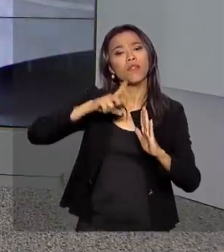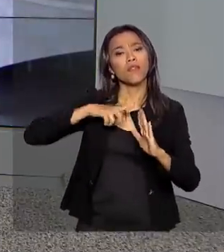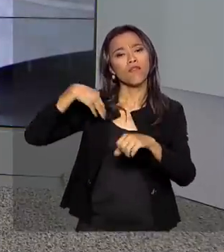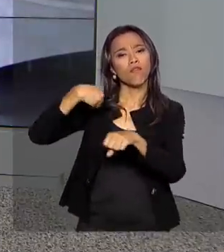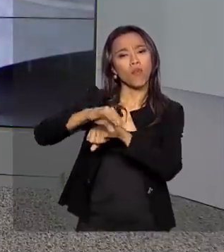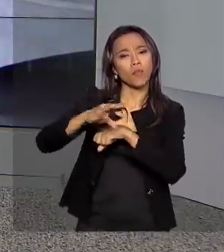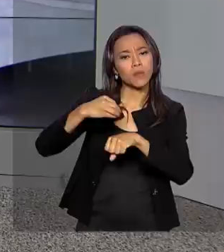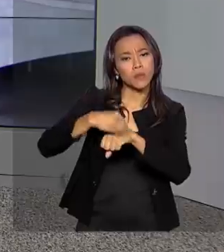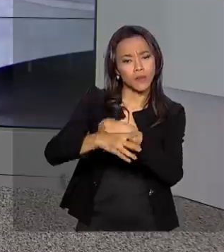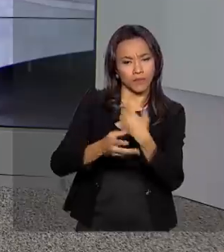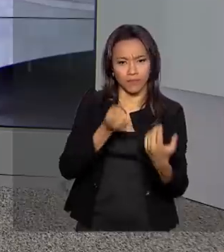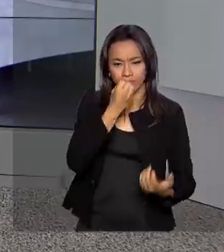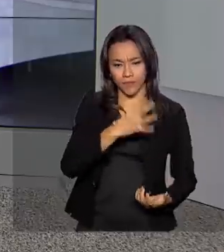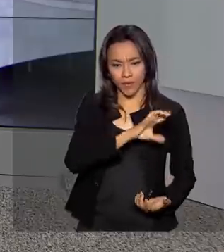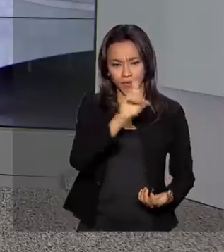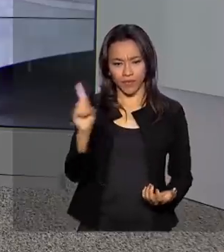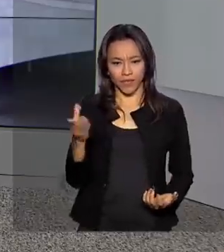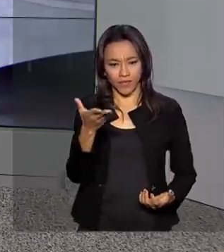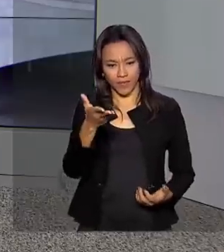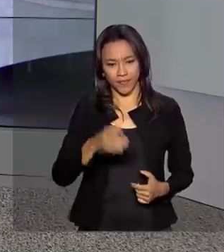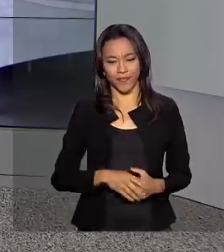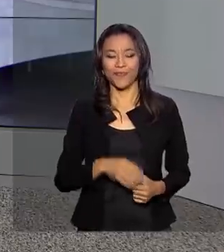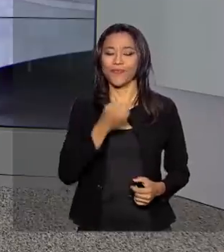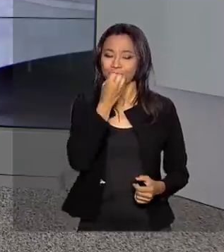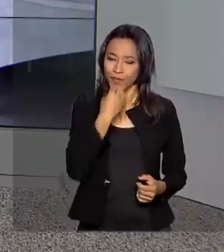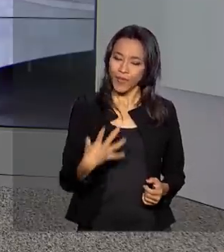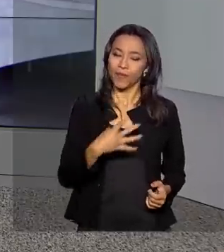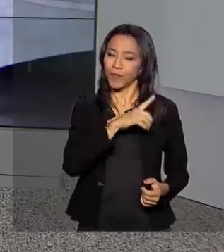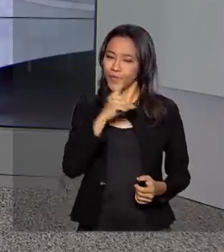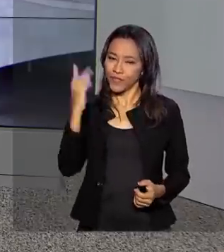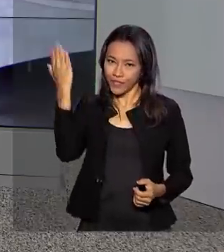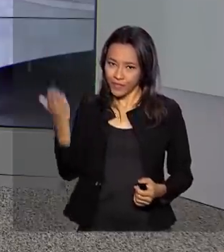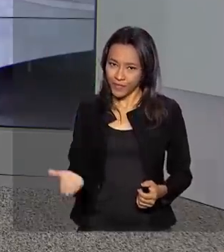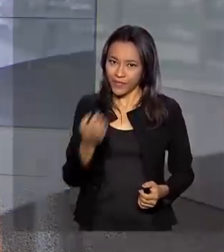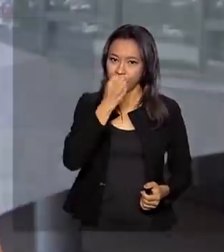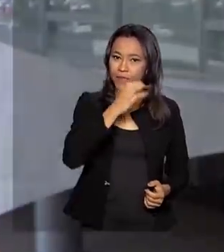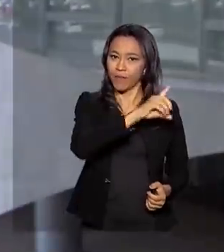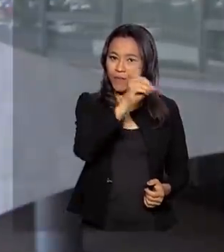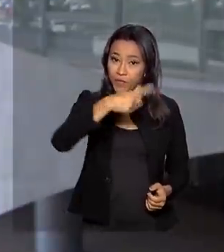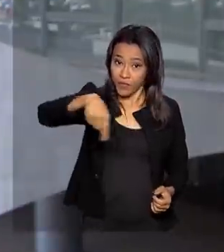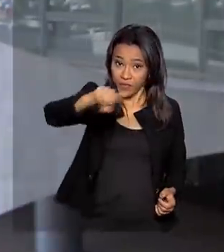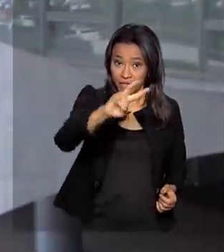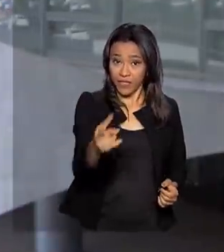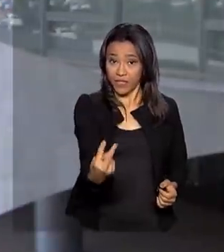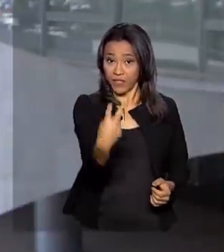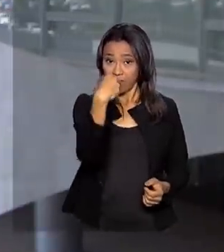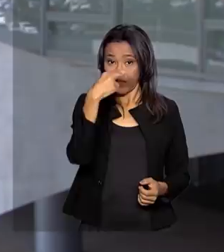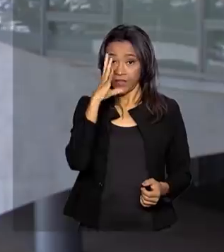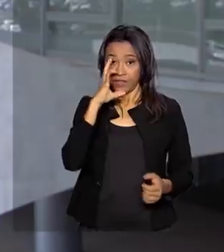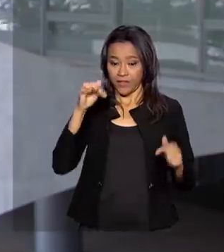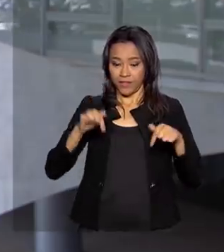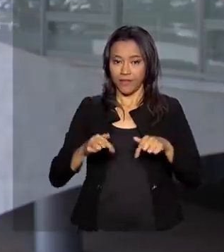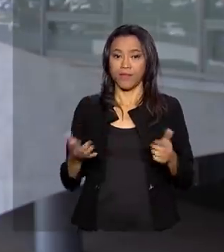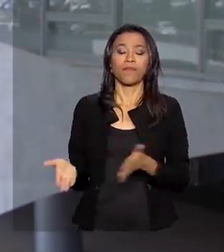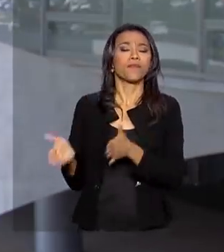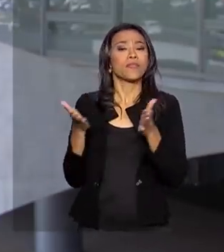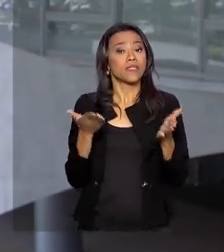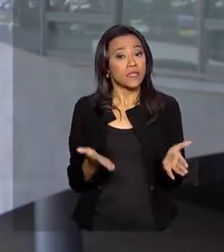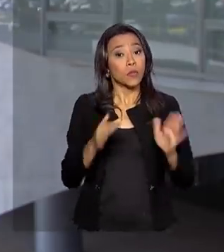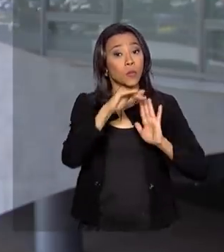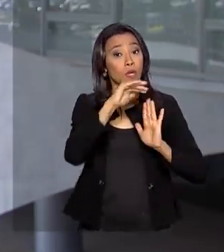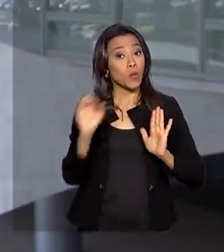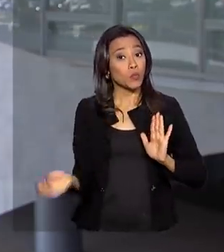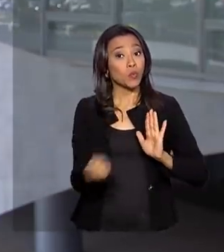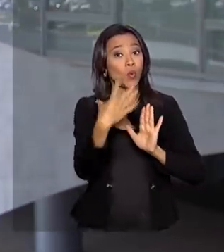para a gente. Lu, bom dia pra você. Bom dia pra você, Renata. Bom dia pra você que acompanha a TV Brasil. É isso mesmo, Previne Brasil é um